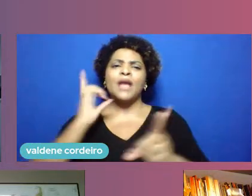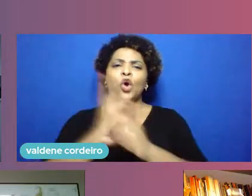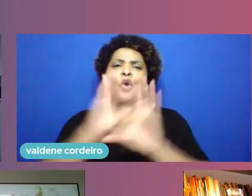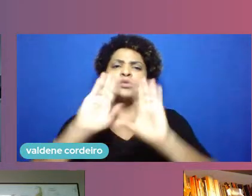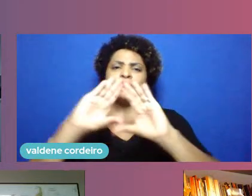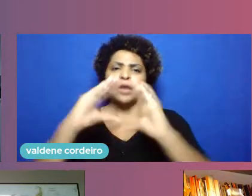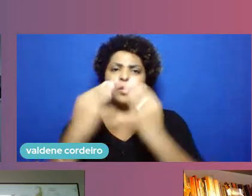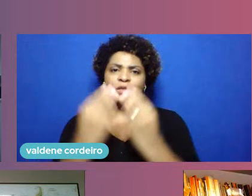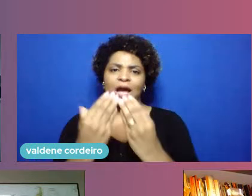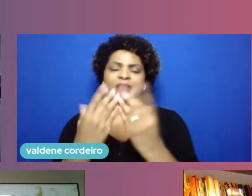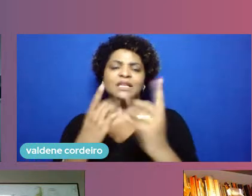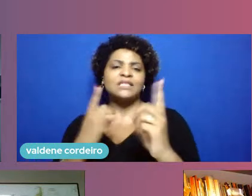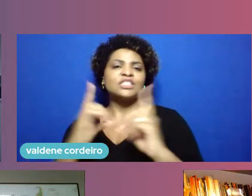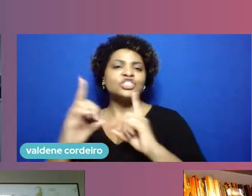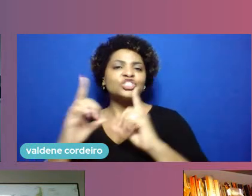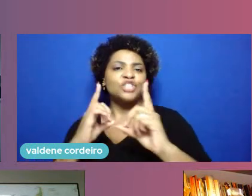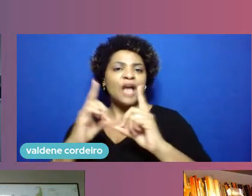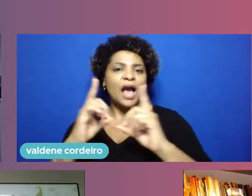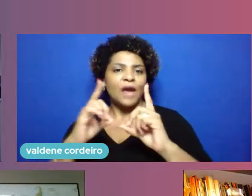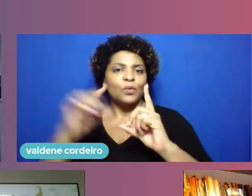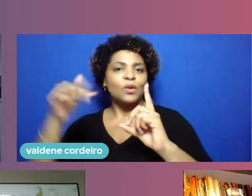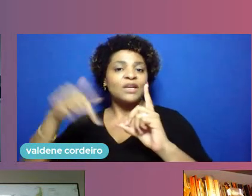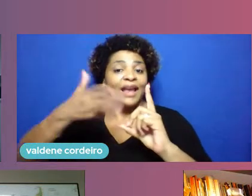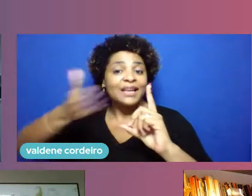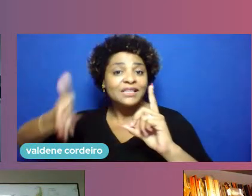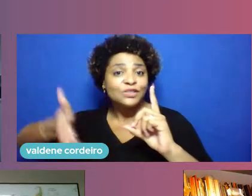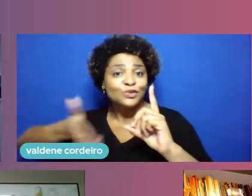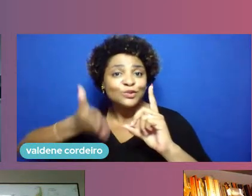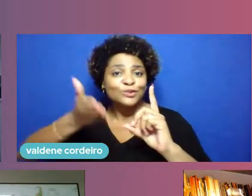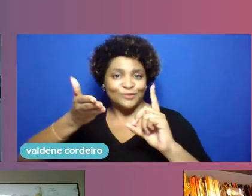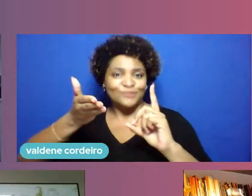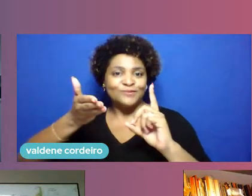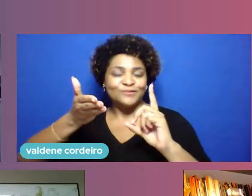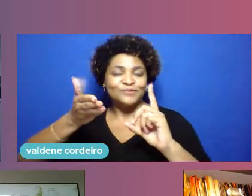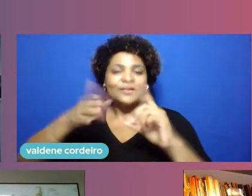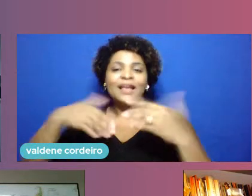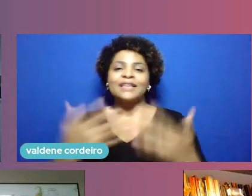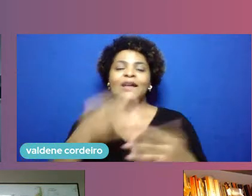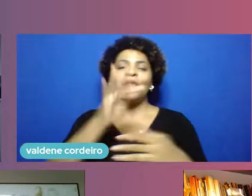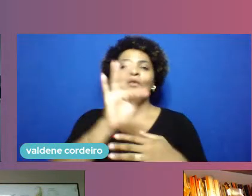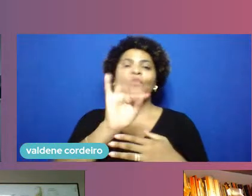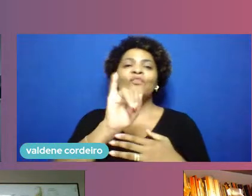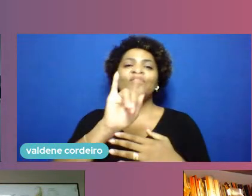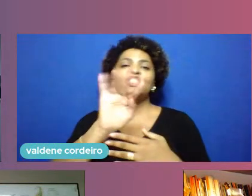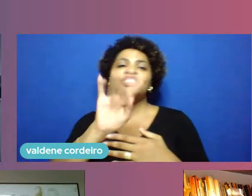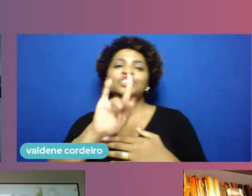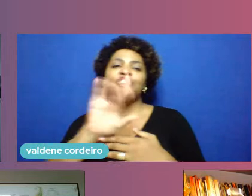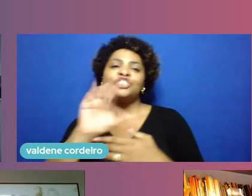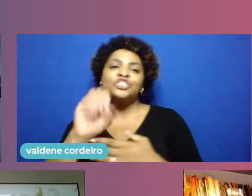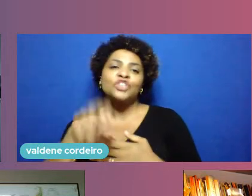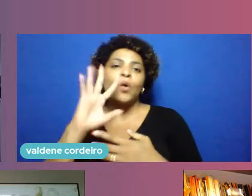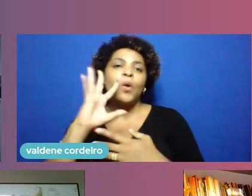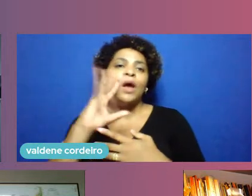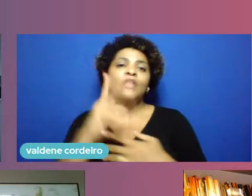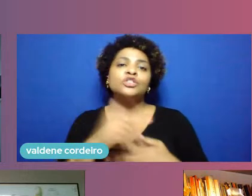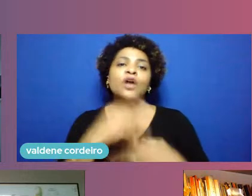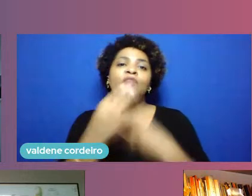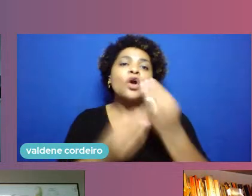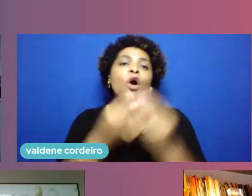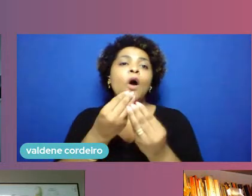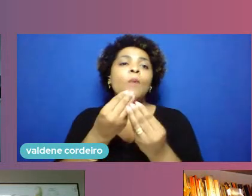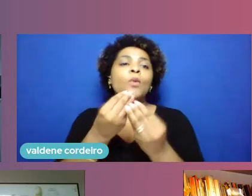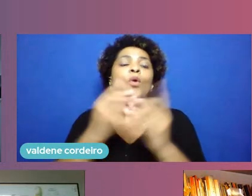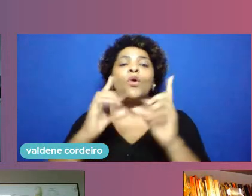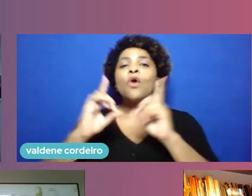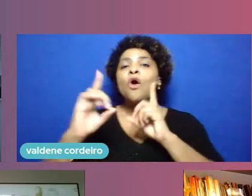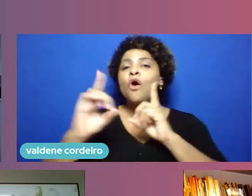é isso aqui que a gente está fazendo então o Fígito se resolve dialogicamente digamos assim